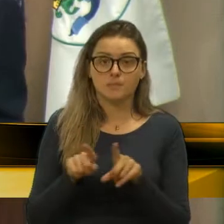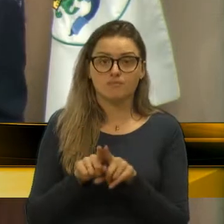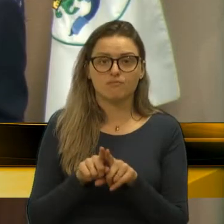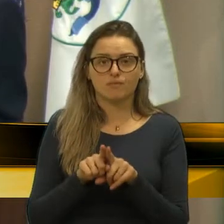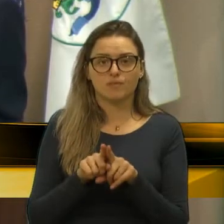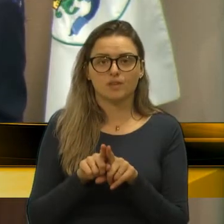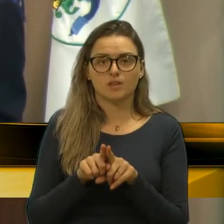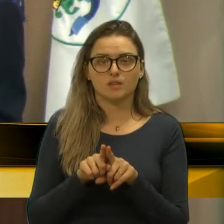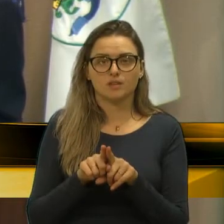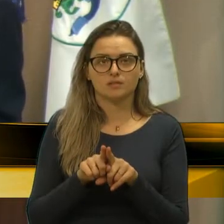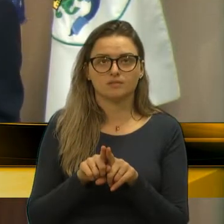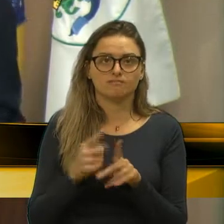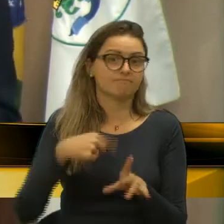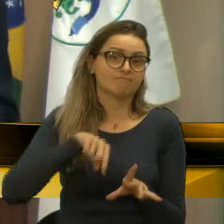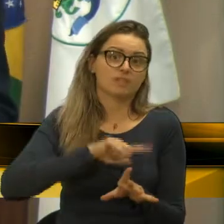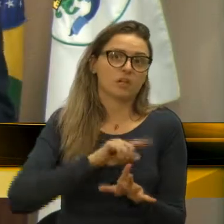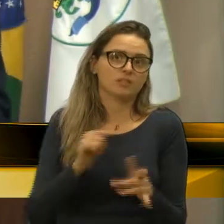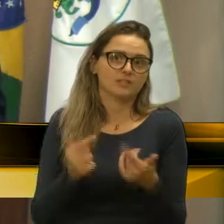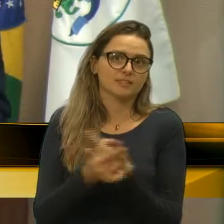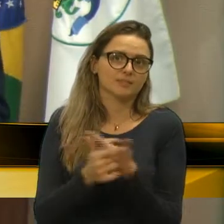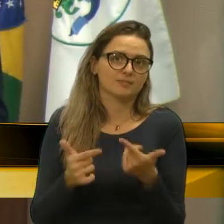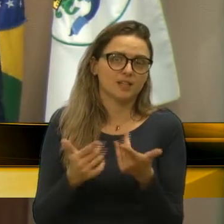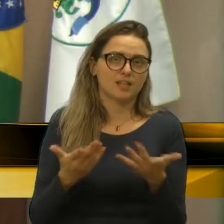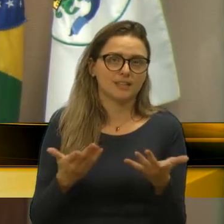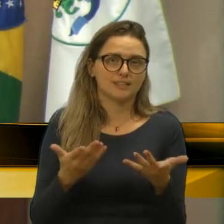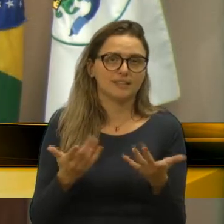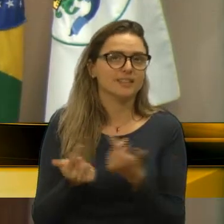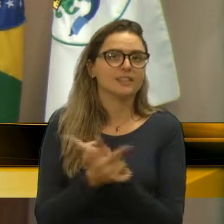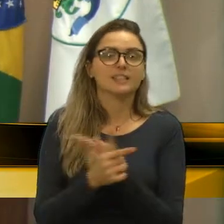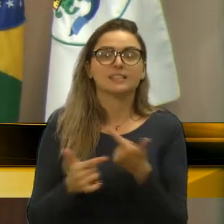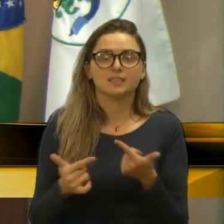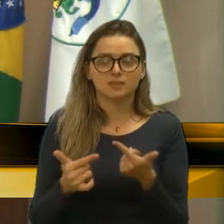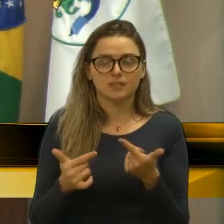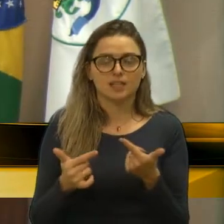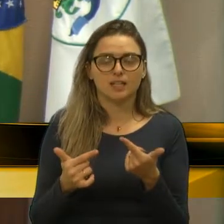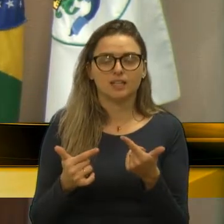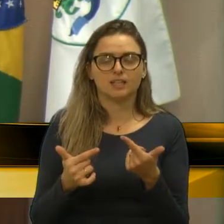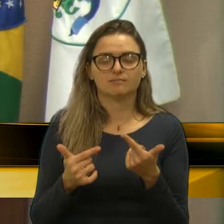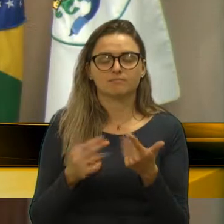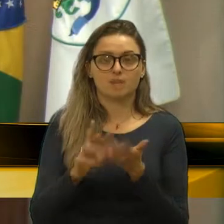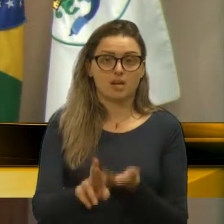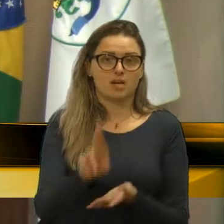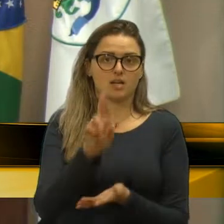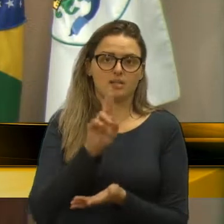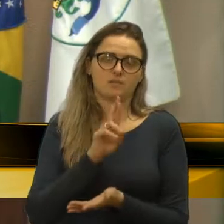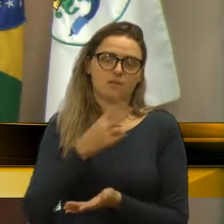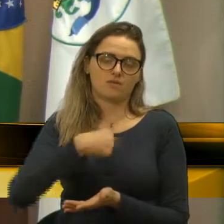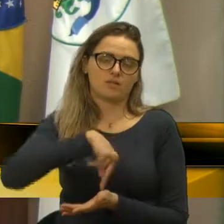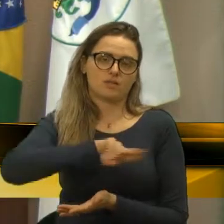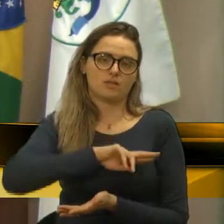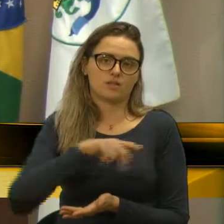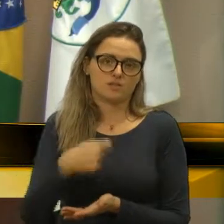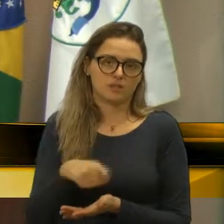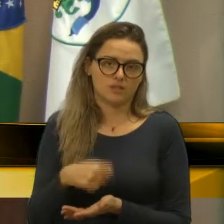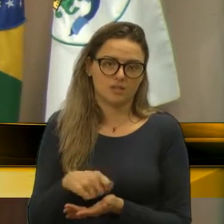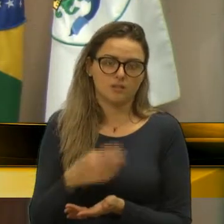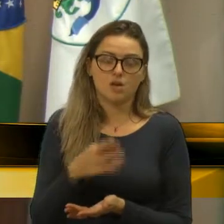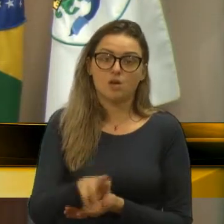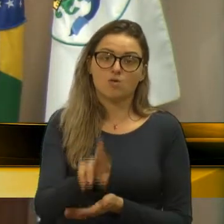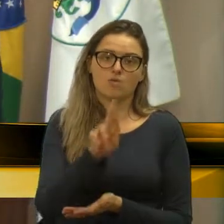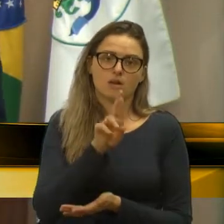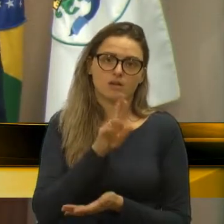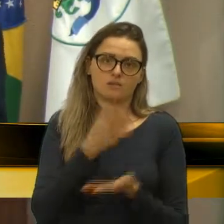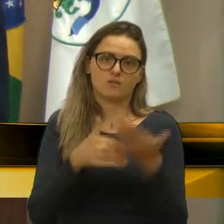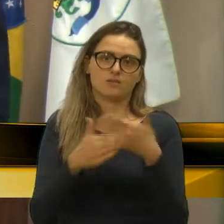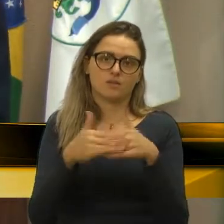nós também não estamos tendo aquele respaldo que nós precisamos, o respaldo para a população,